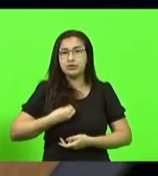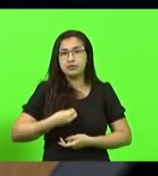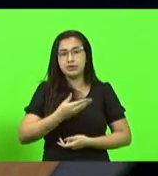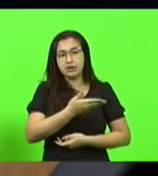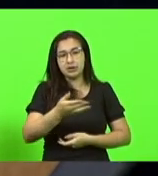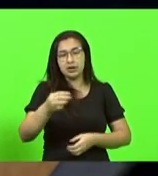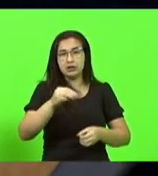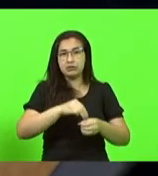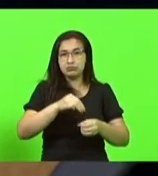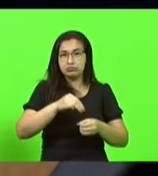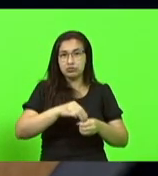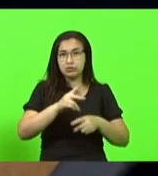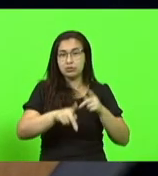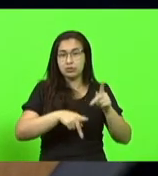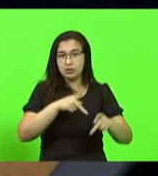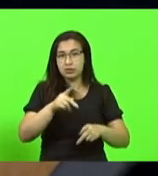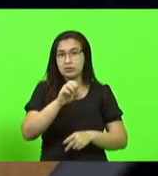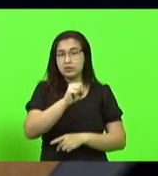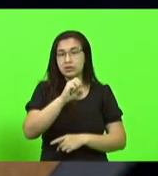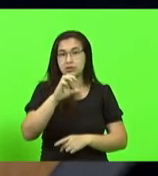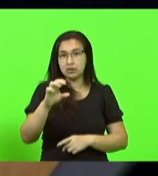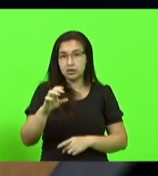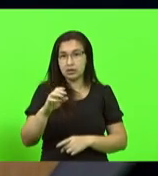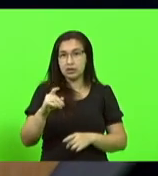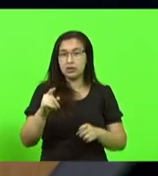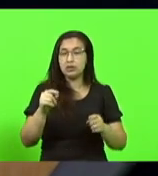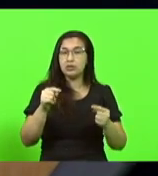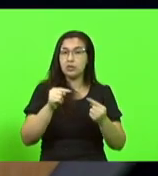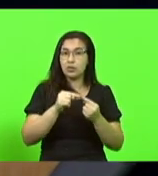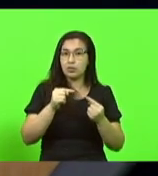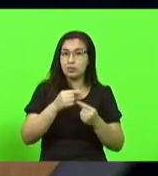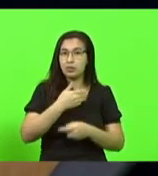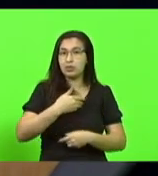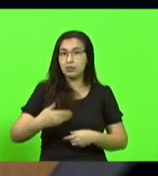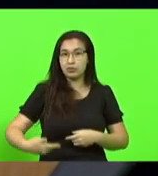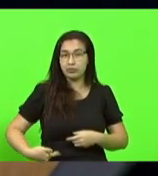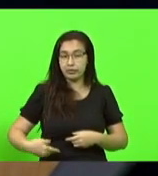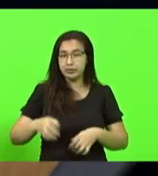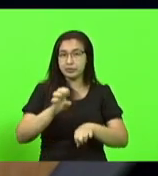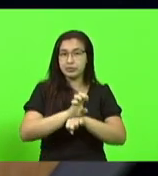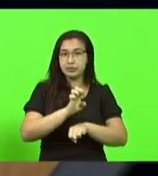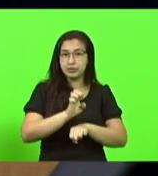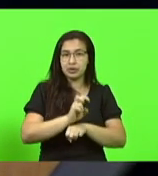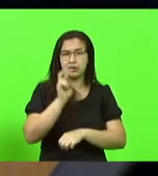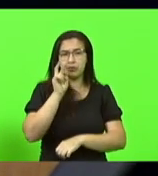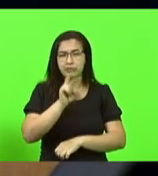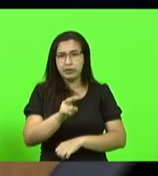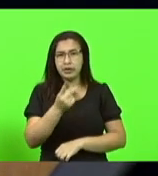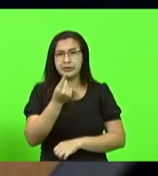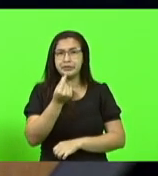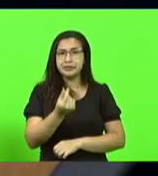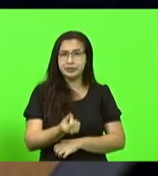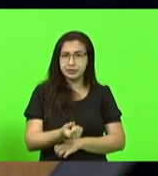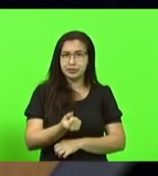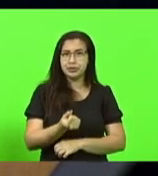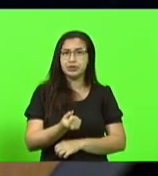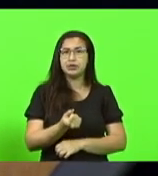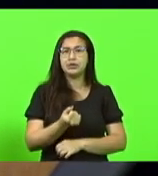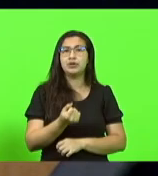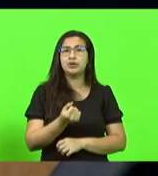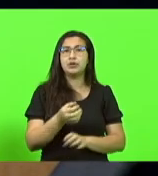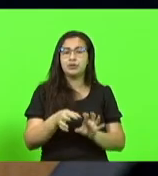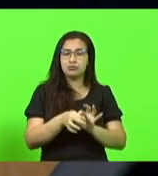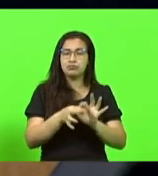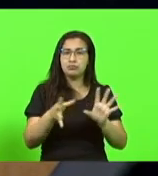e os catarinenses, através do governo do Estado, possam ver os recursos sendo agilizados